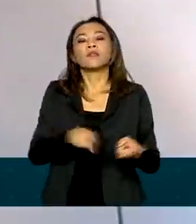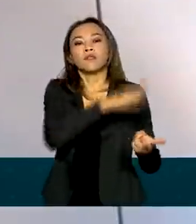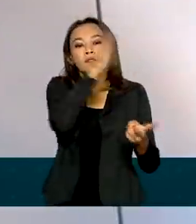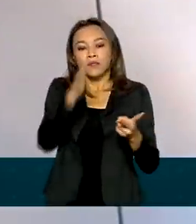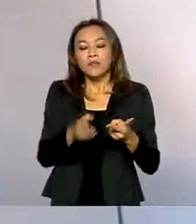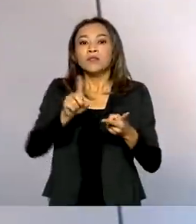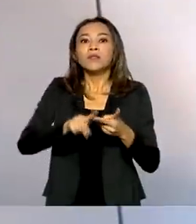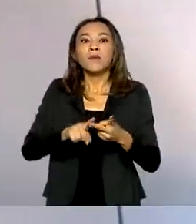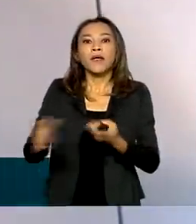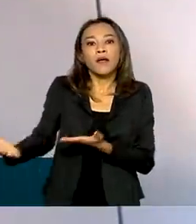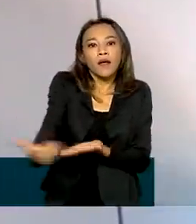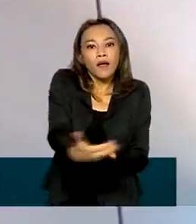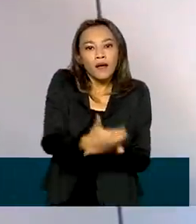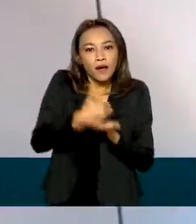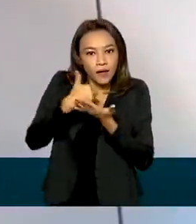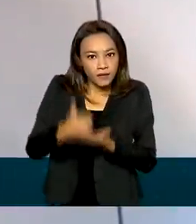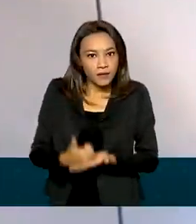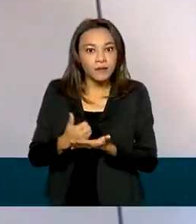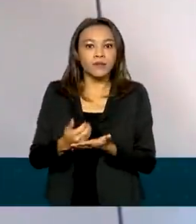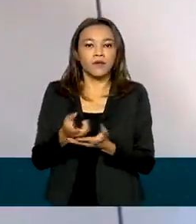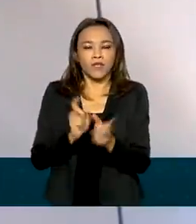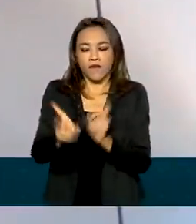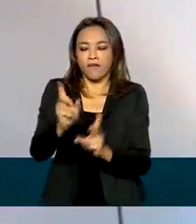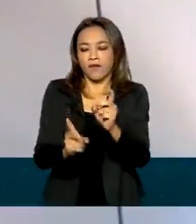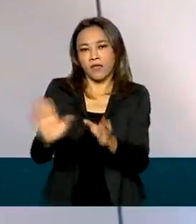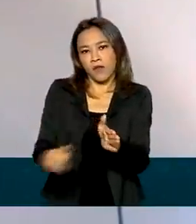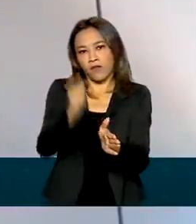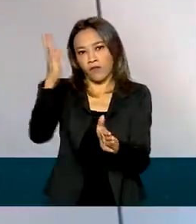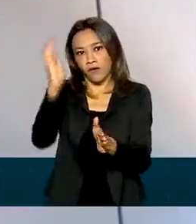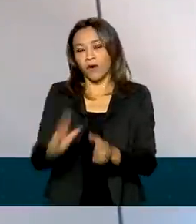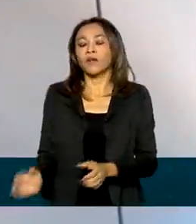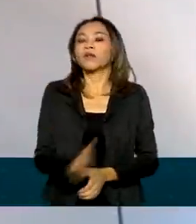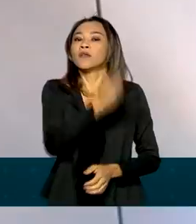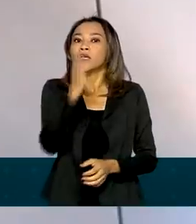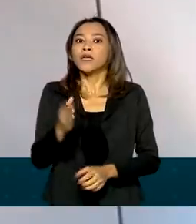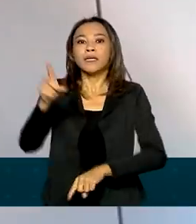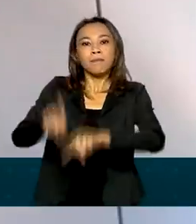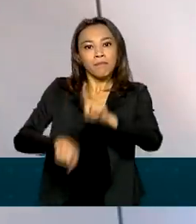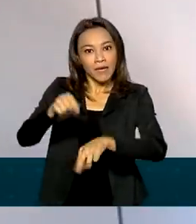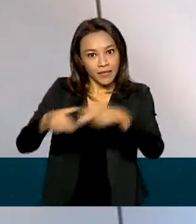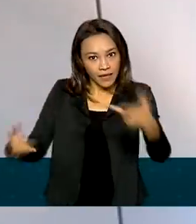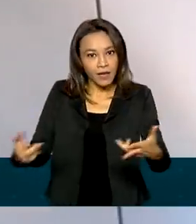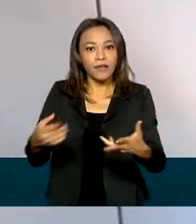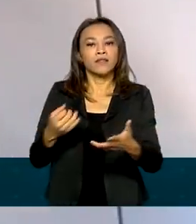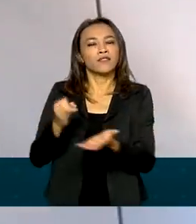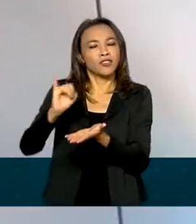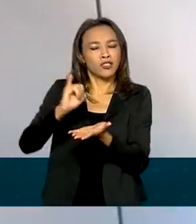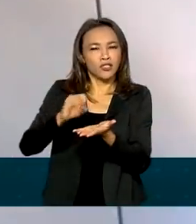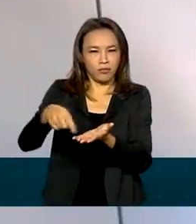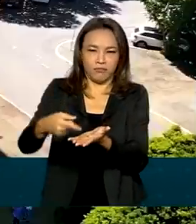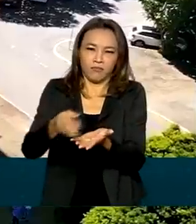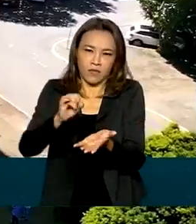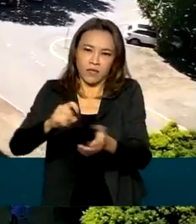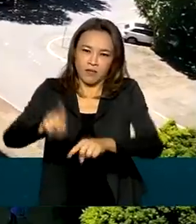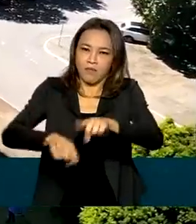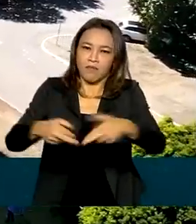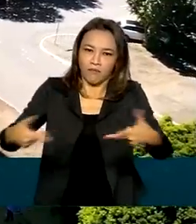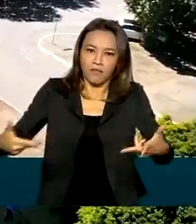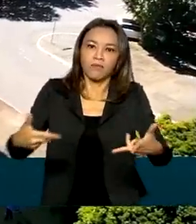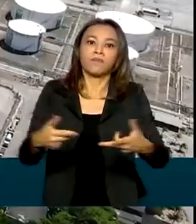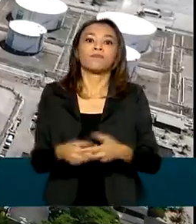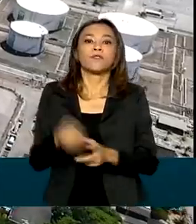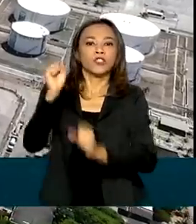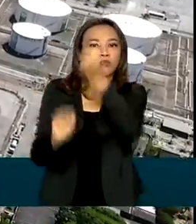como da arrecadação dos tributos do comércio exterior e do imposto sobre produtos industrializados. Para o